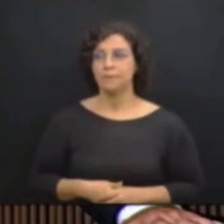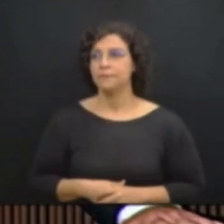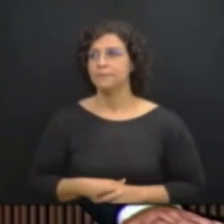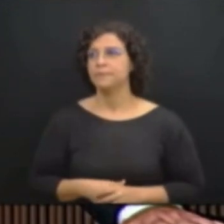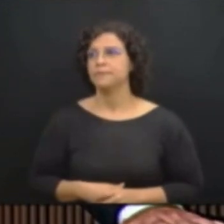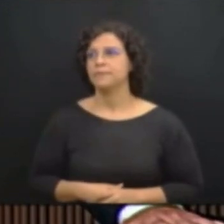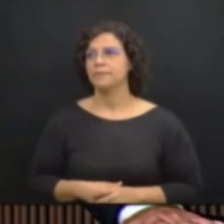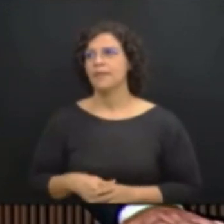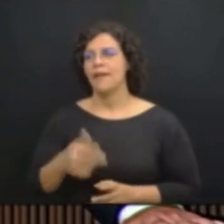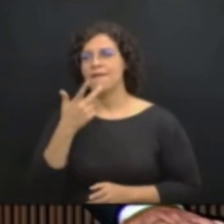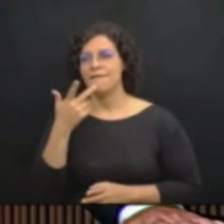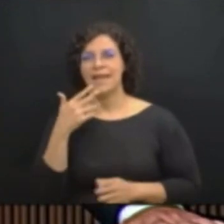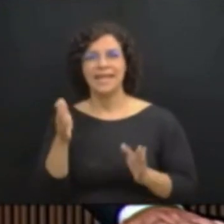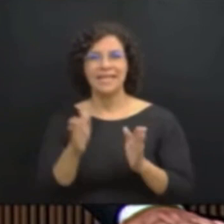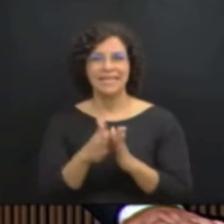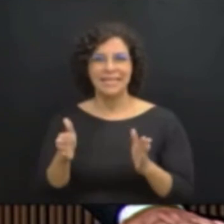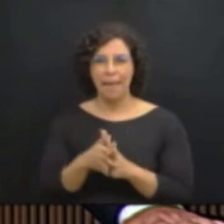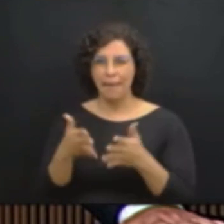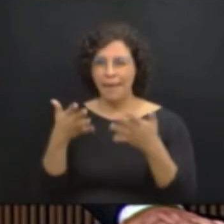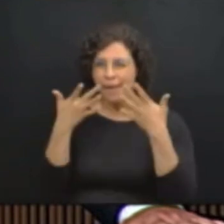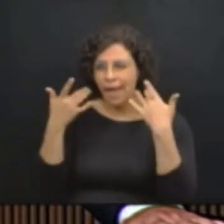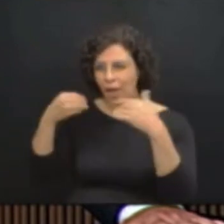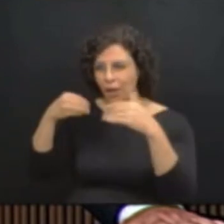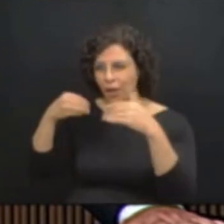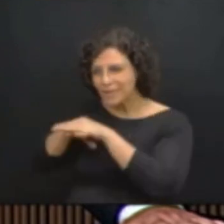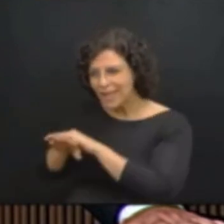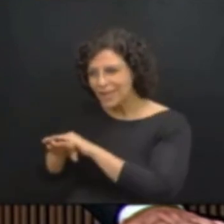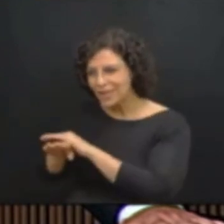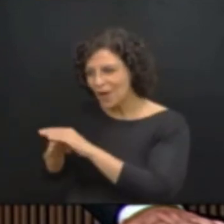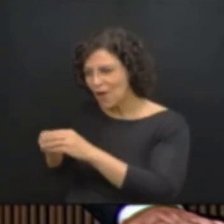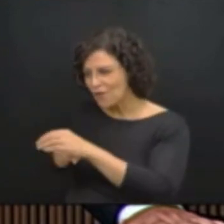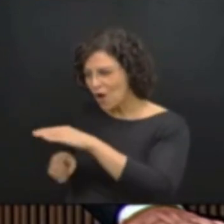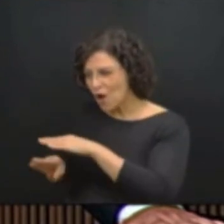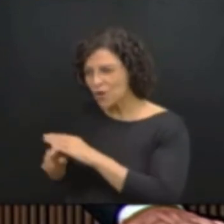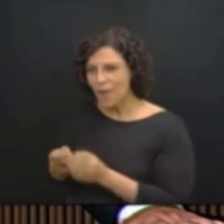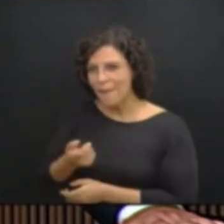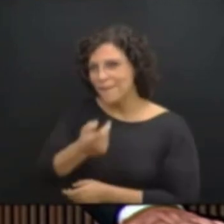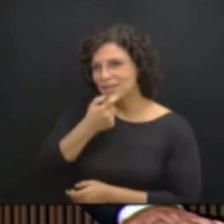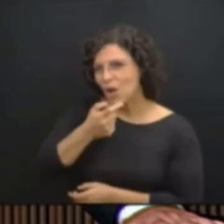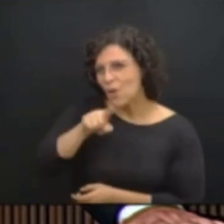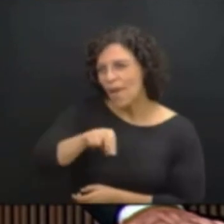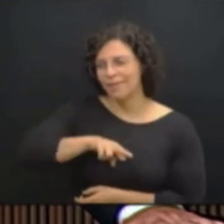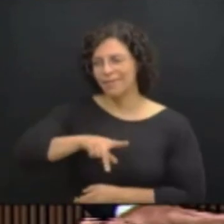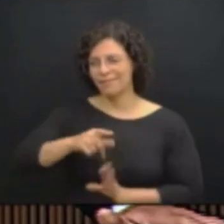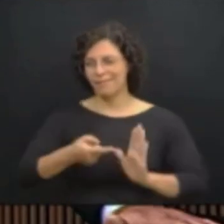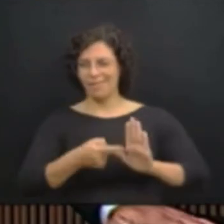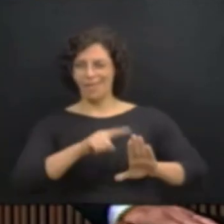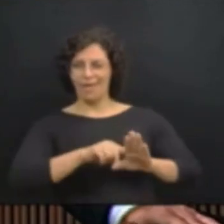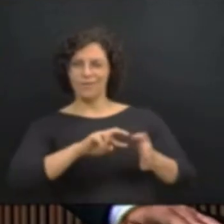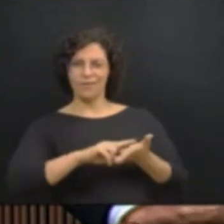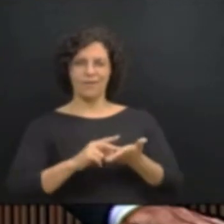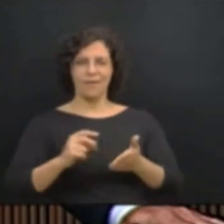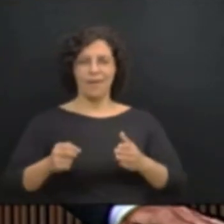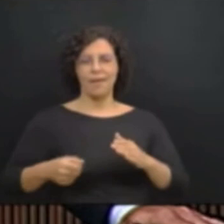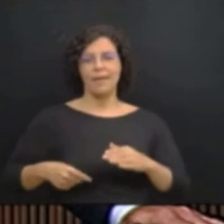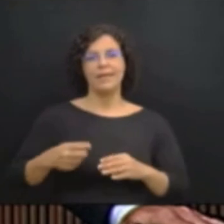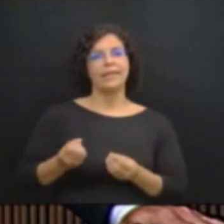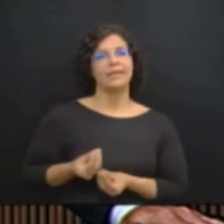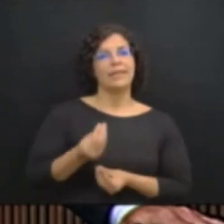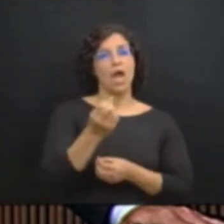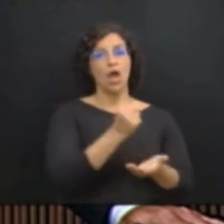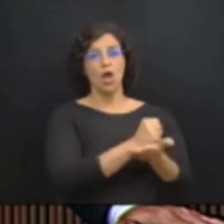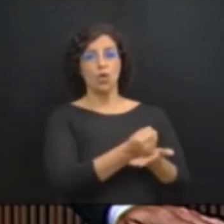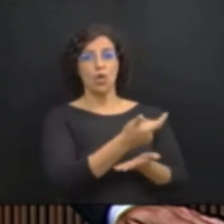Gato que nasce no forno não é biscoito. Privatização e entrega de controle é privatização.